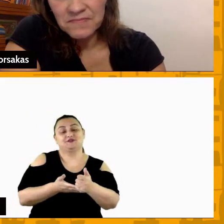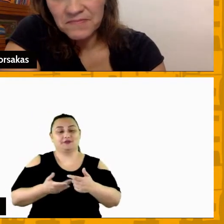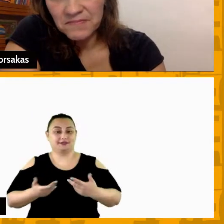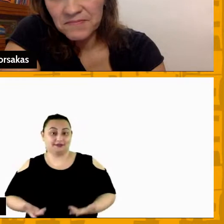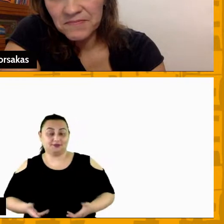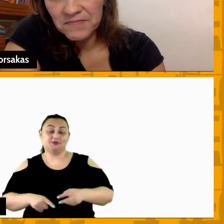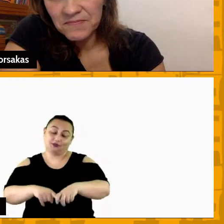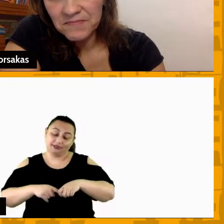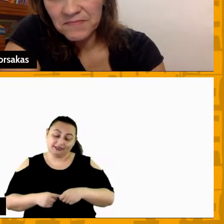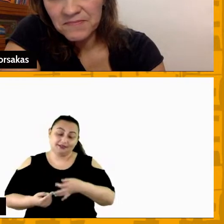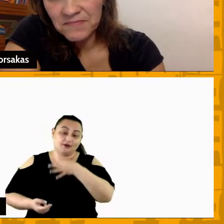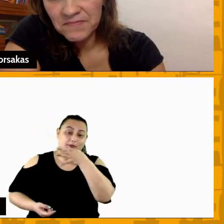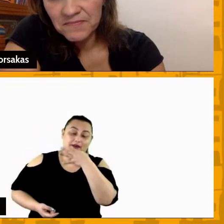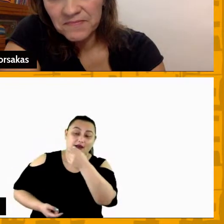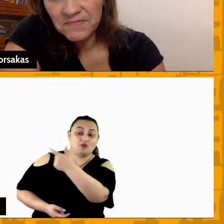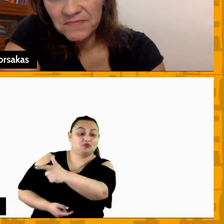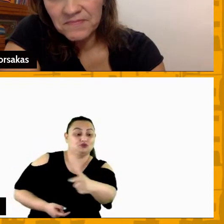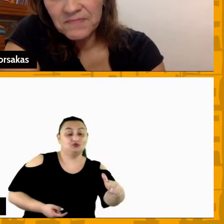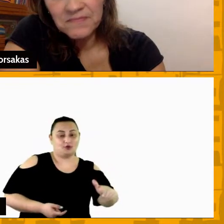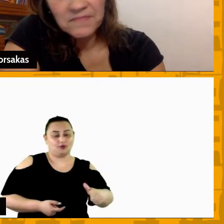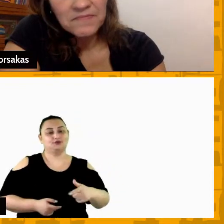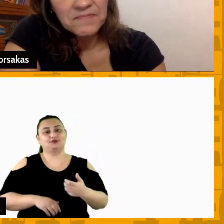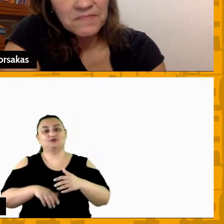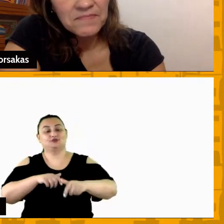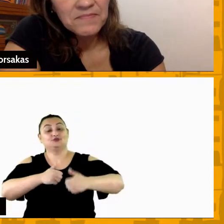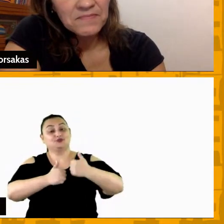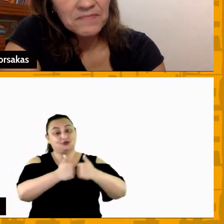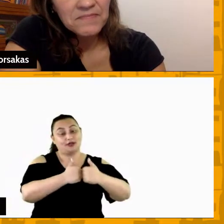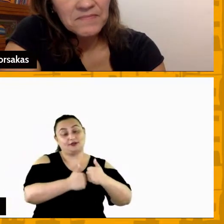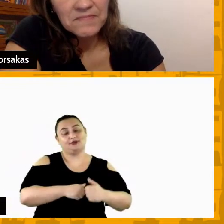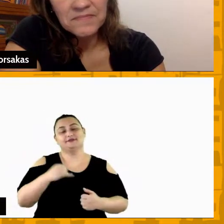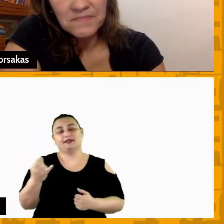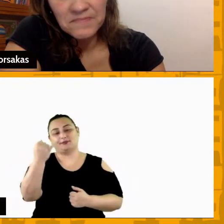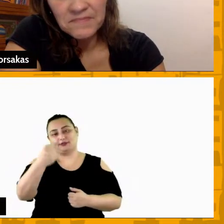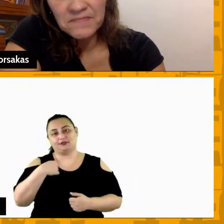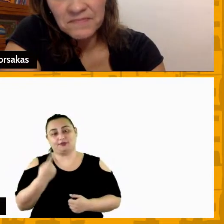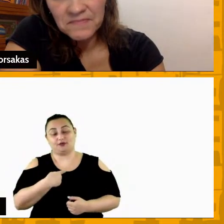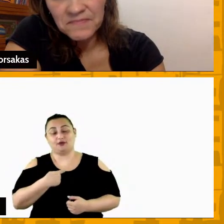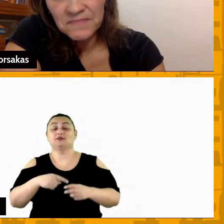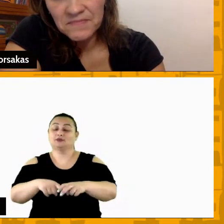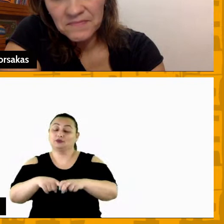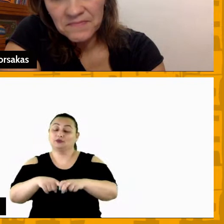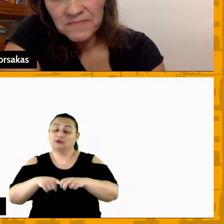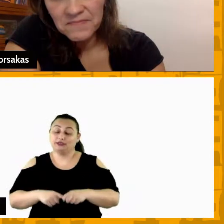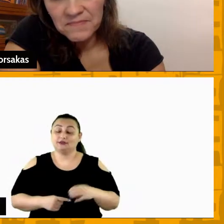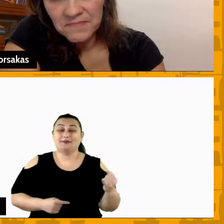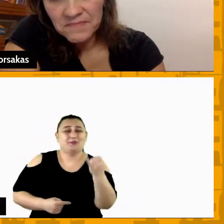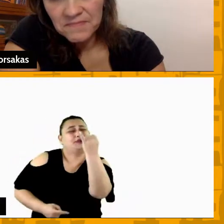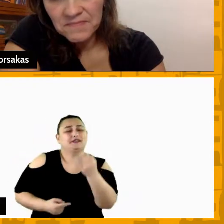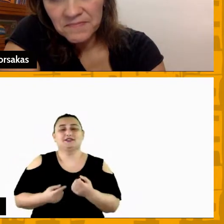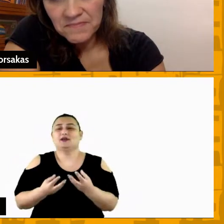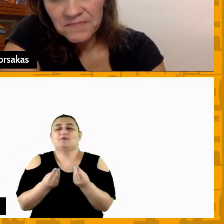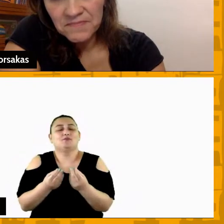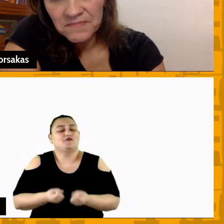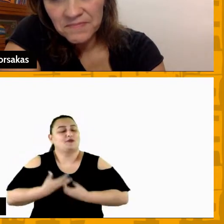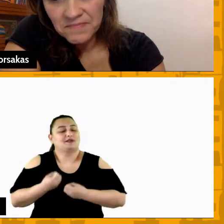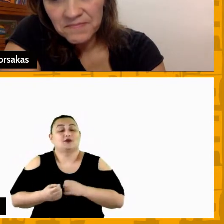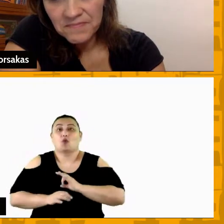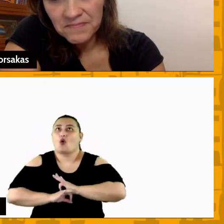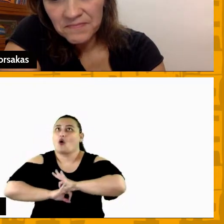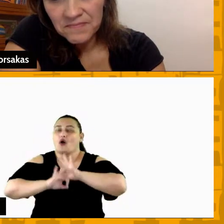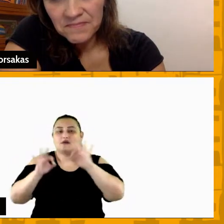informação muito rica se a gente deixar de escutar o atleta é lógico que tem o momento